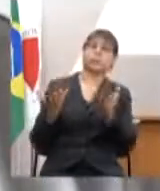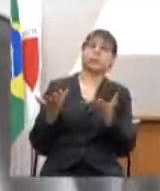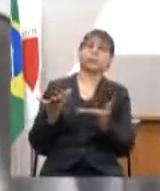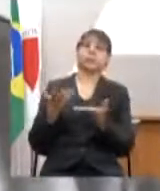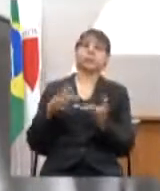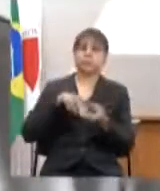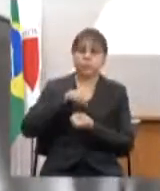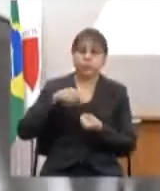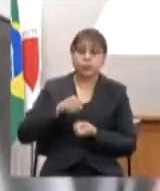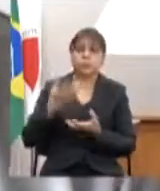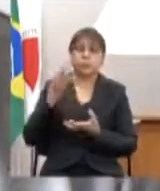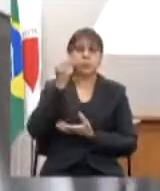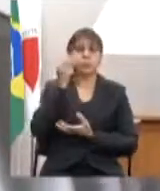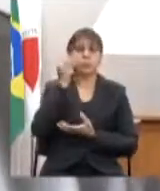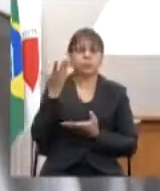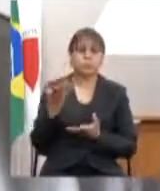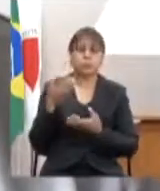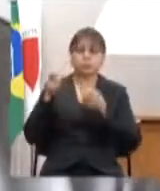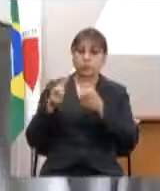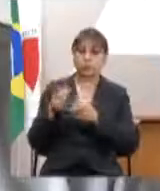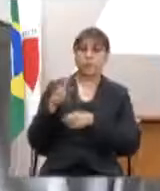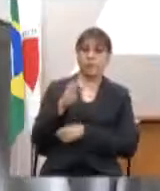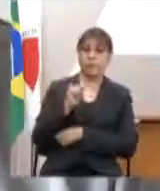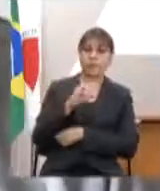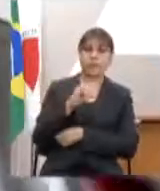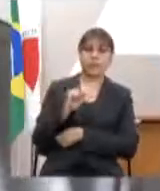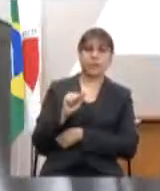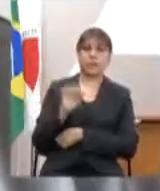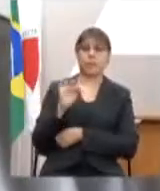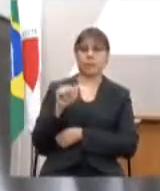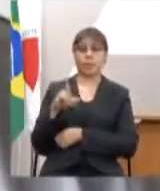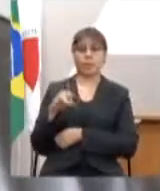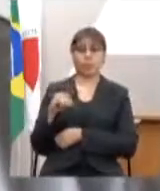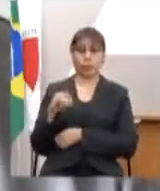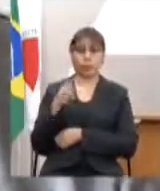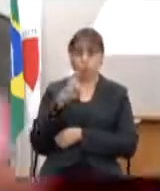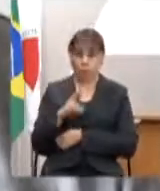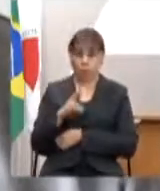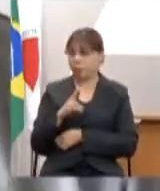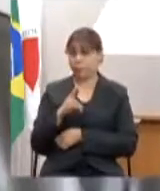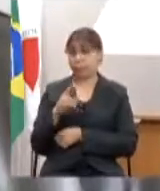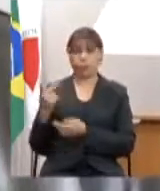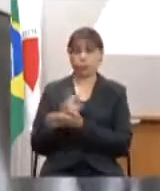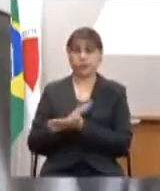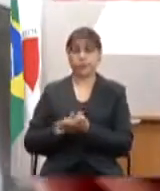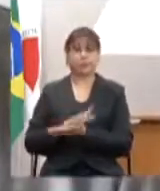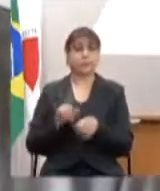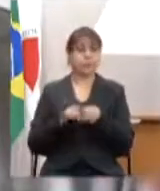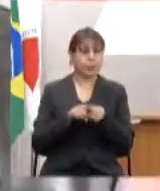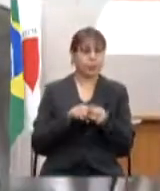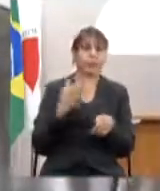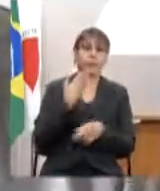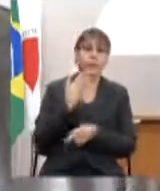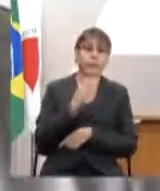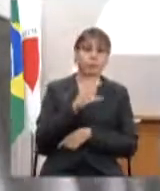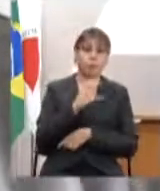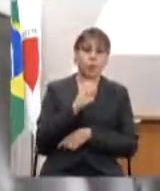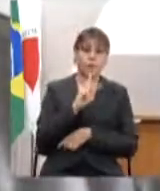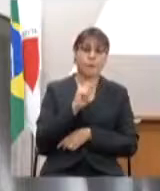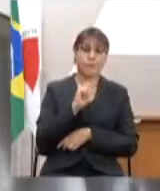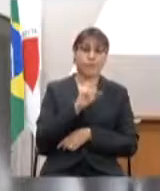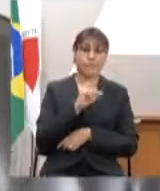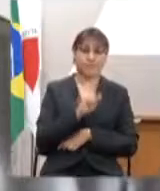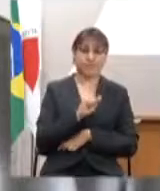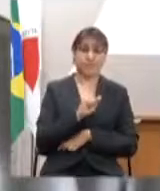recuperação das nascentes dos corredos da bacia do Fanado resultado nada realizado pedido de providências a Copasa e Copanau no